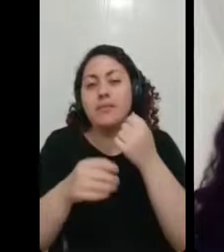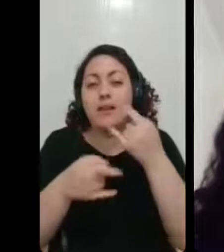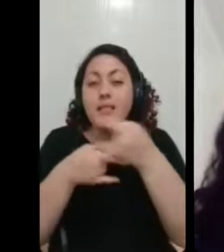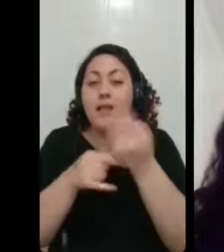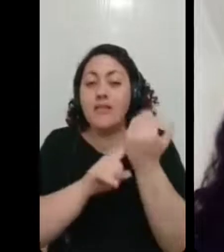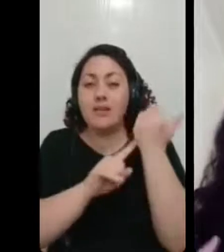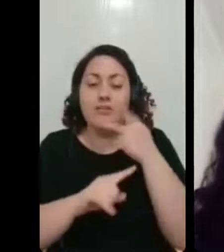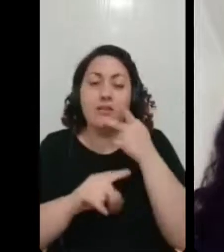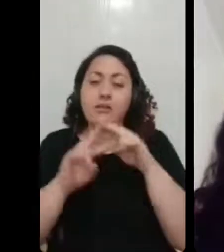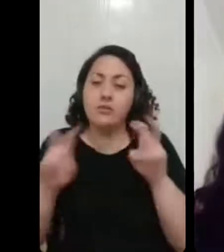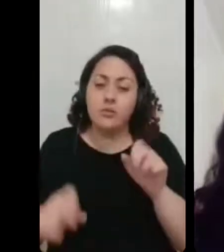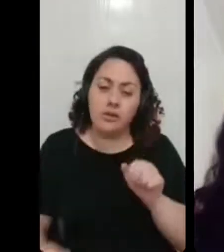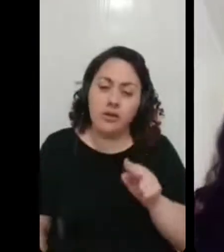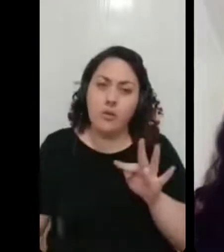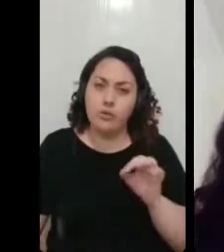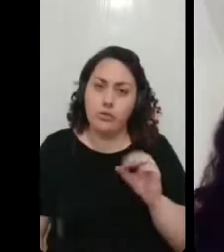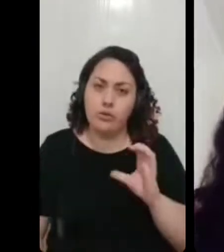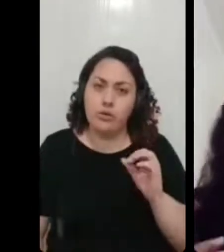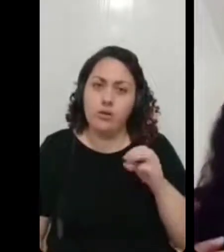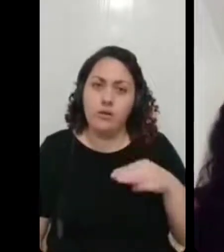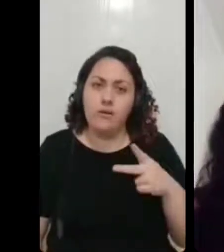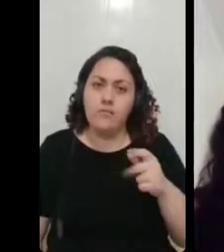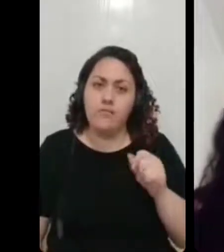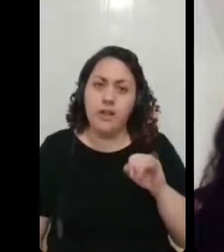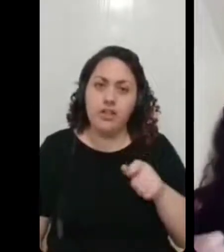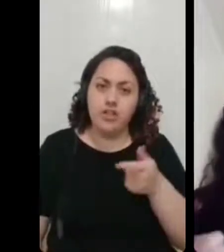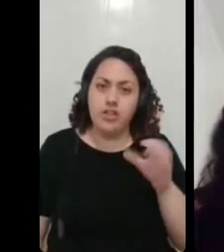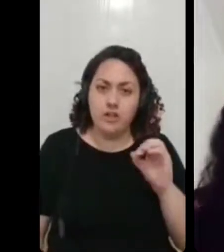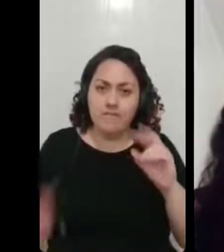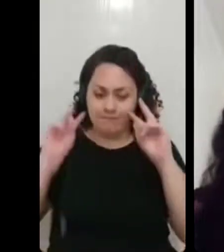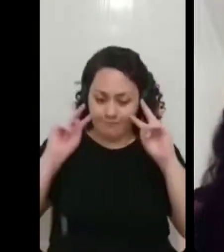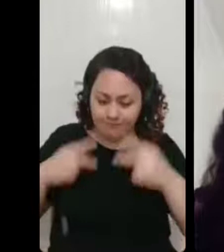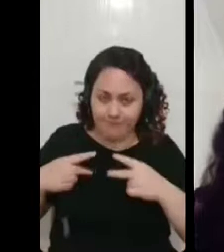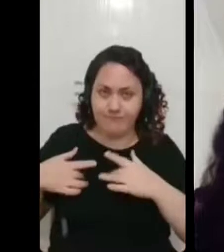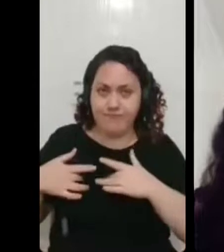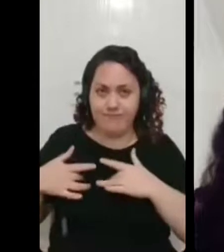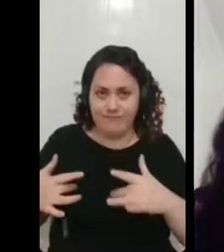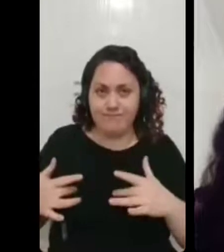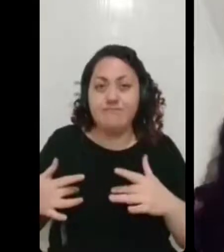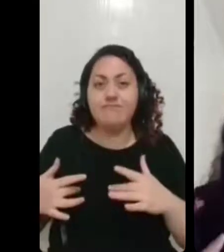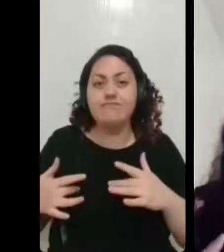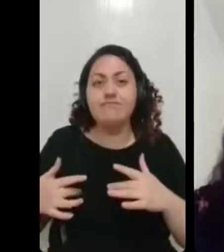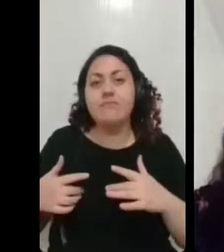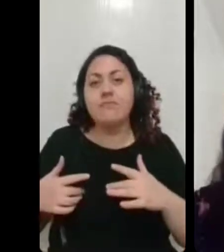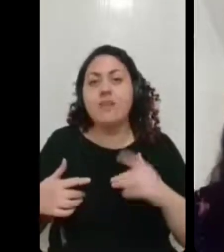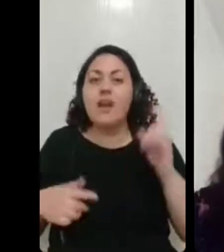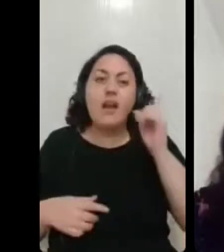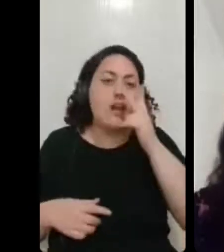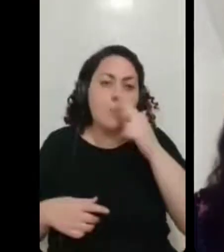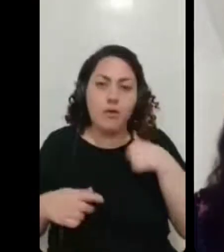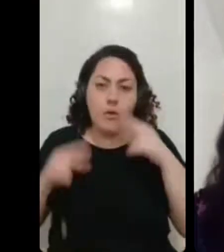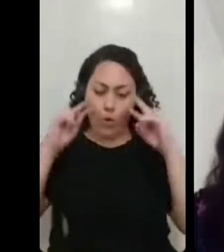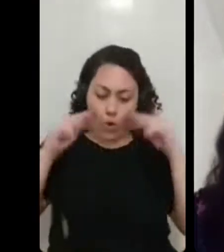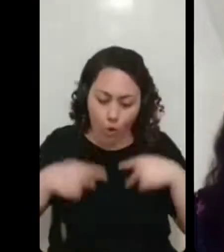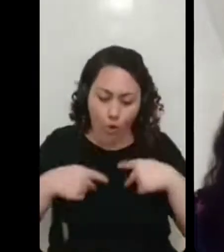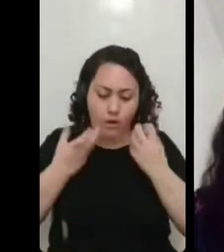Que é observar a si próprio, observar suas dores, se acolher. E pensar em estratégias pra